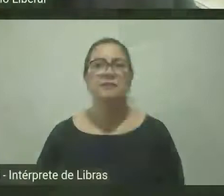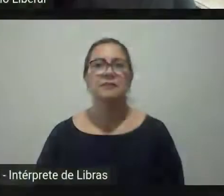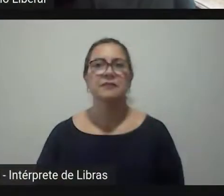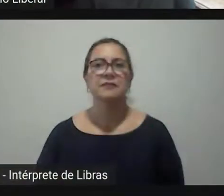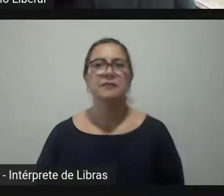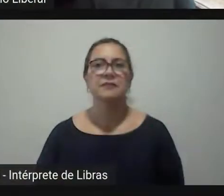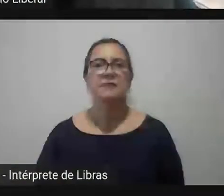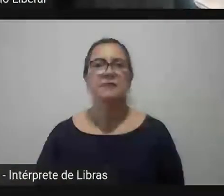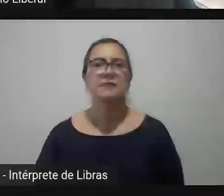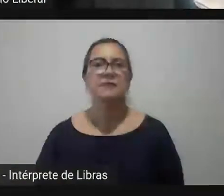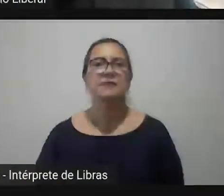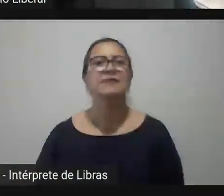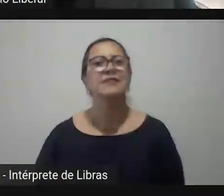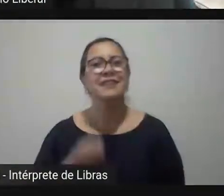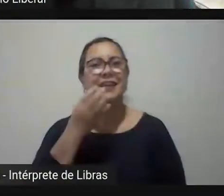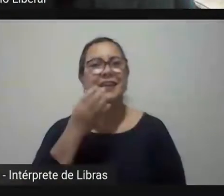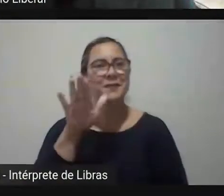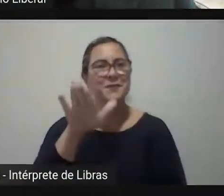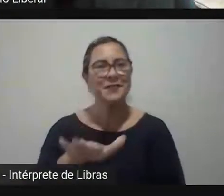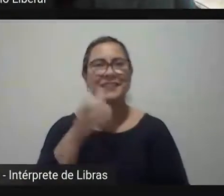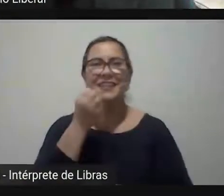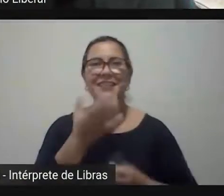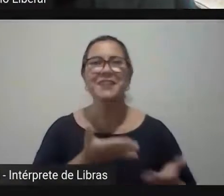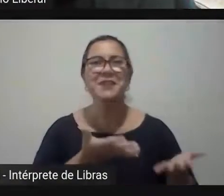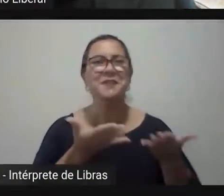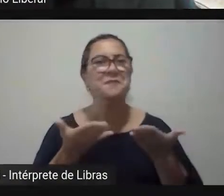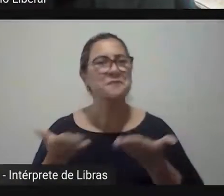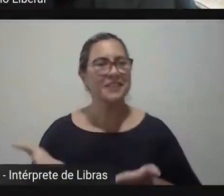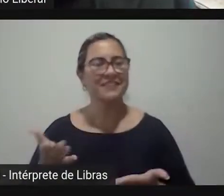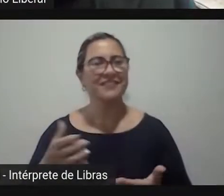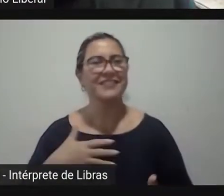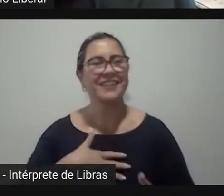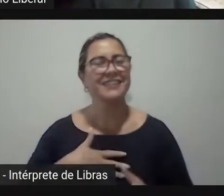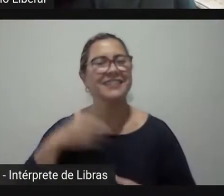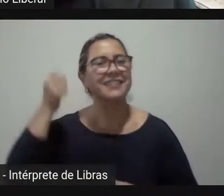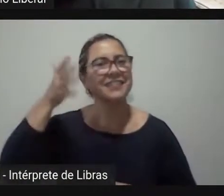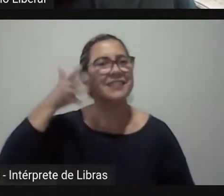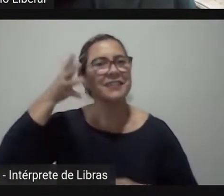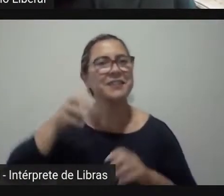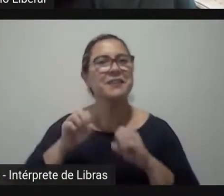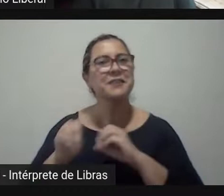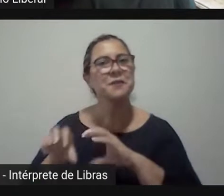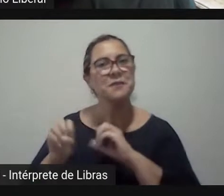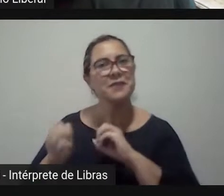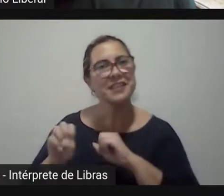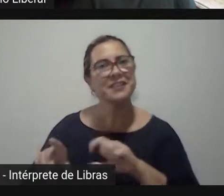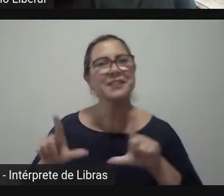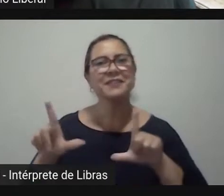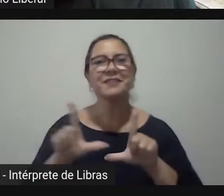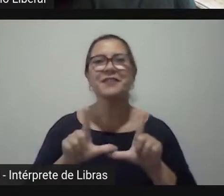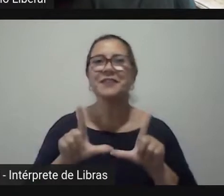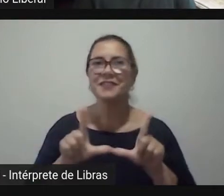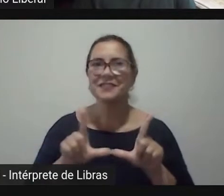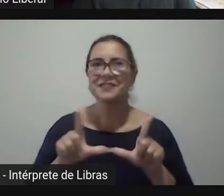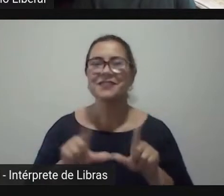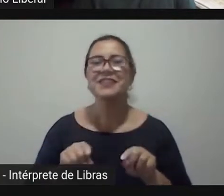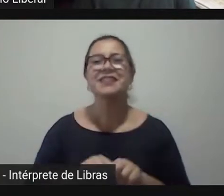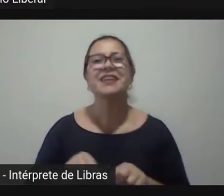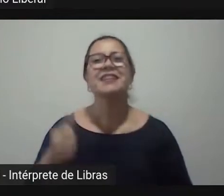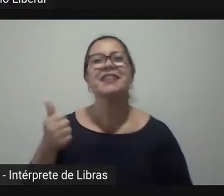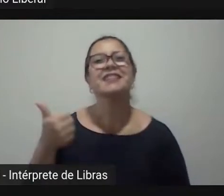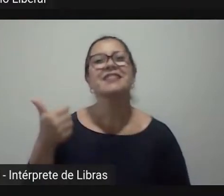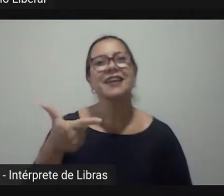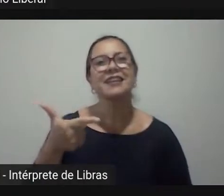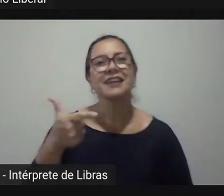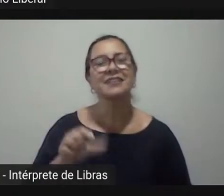Boa tarde a todos, sejam bem-vindos e bem-vindas ao Seminário de Educação Legislativa e 12ª Jornada de Pesquisa e